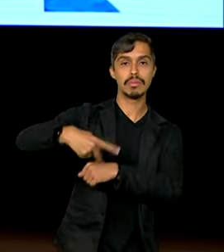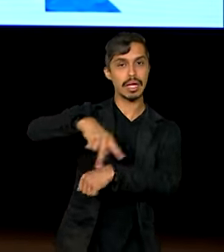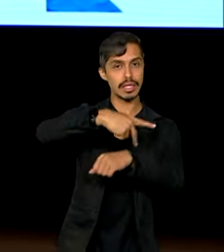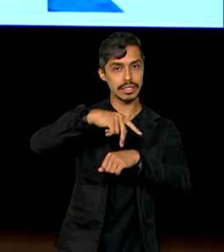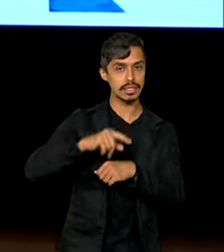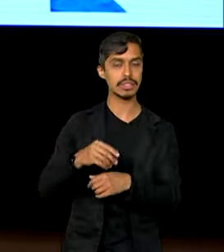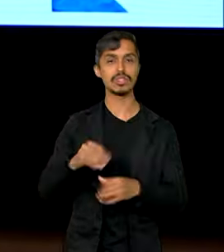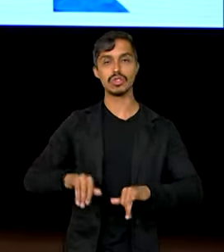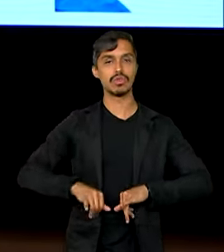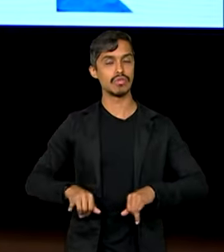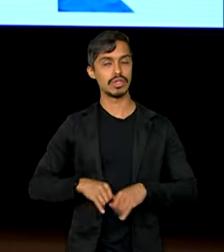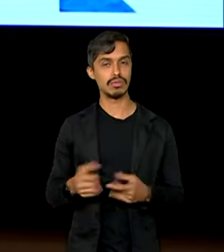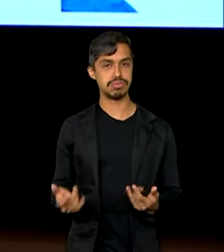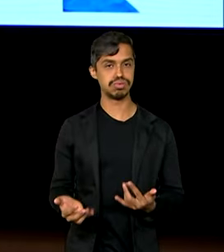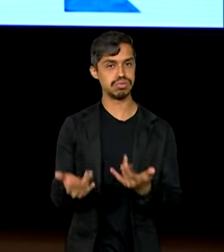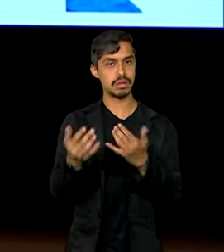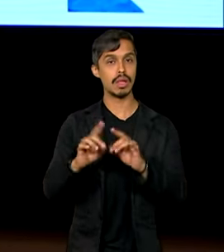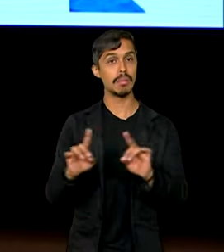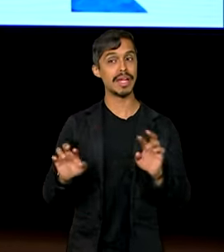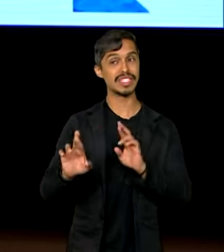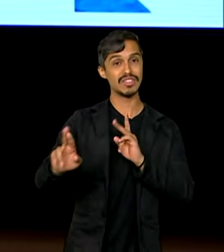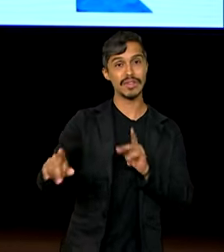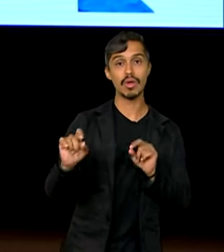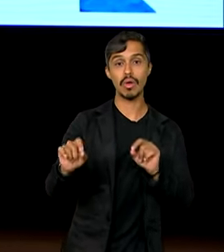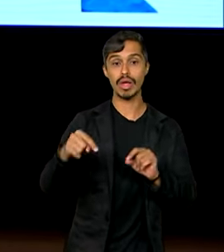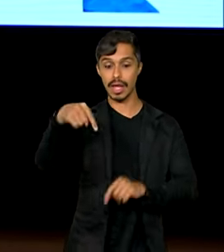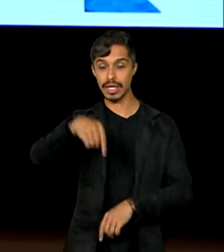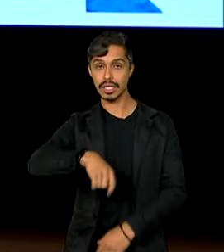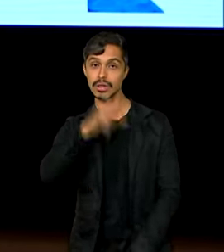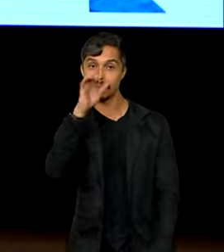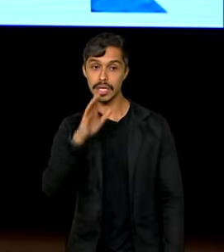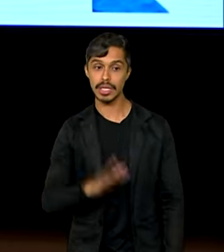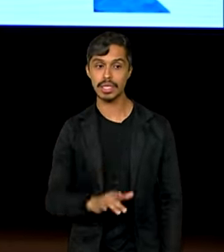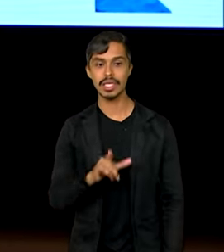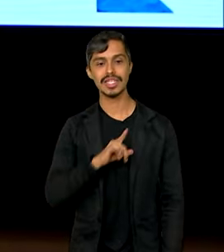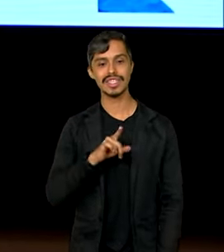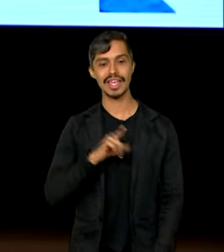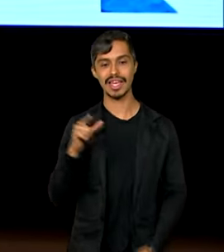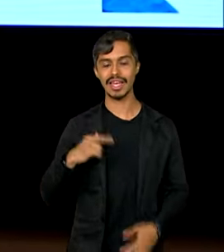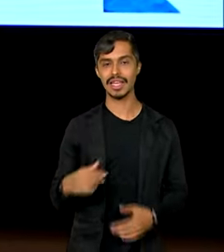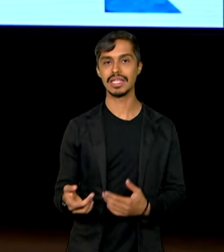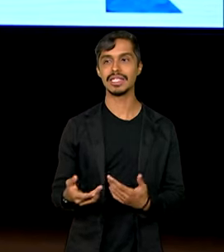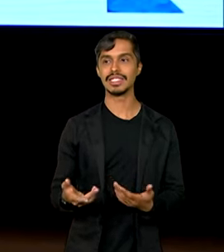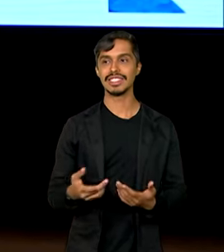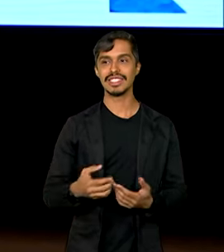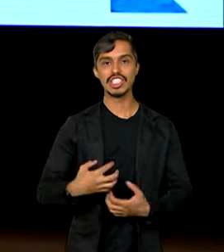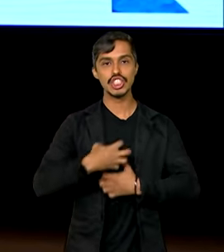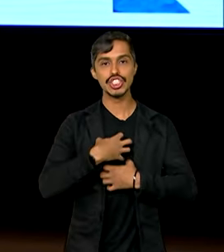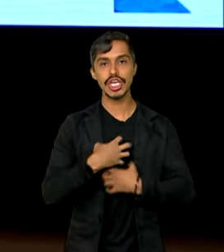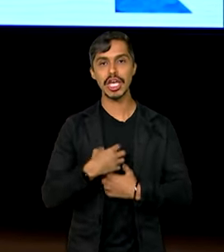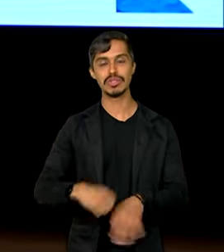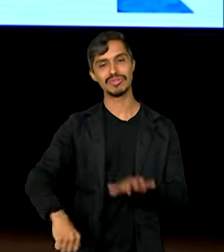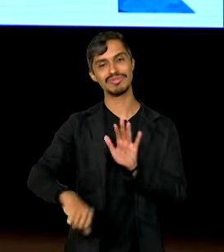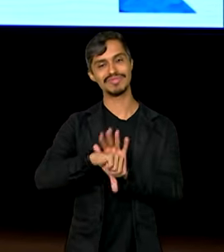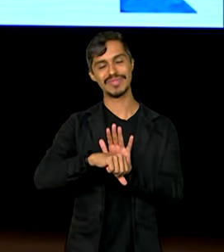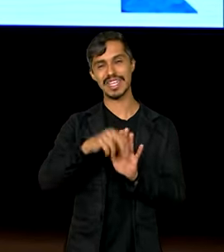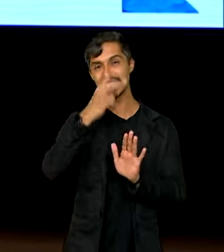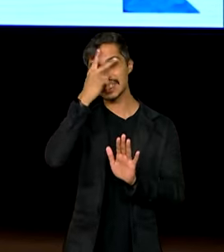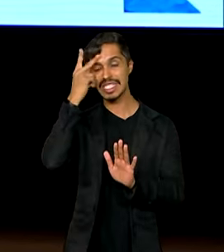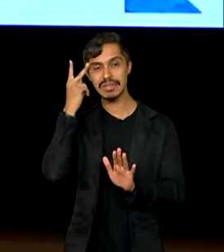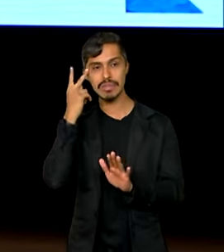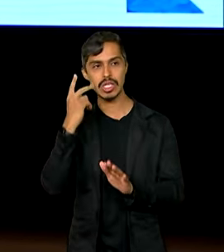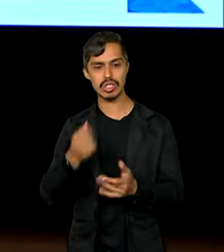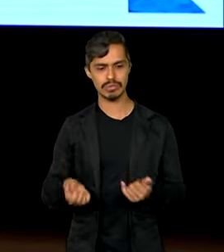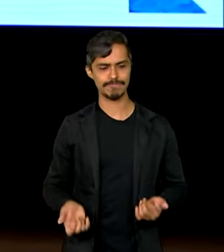incêndios. A diferença é que aqui no Brasil tem essa aliança criminosa de uma espécie de